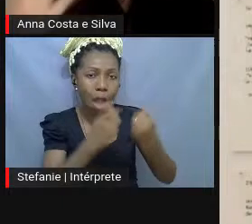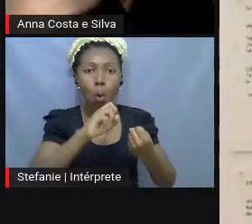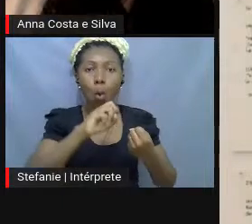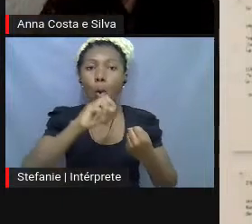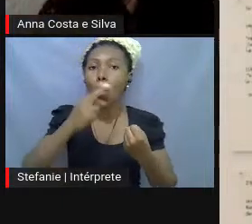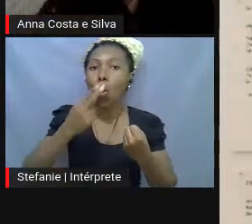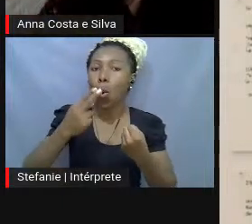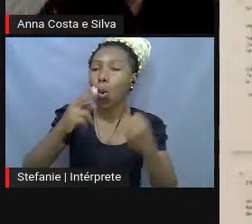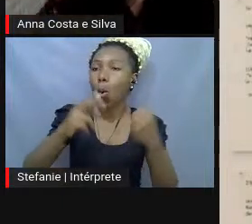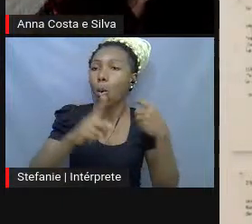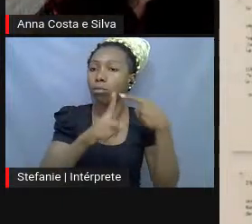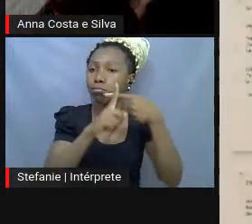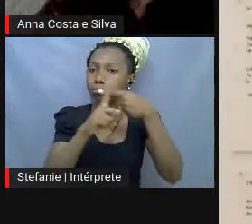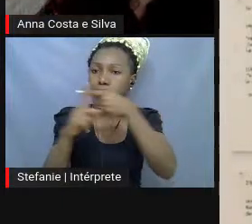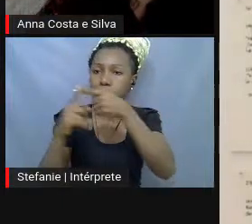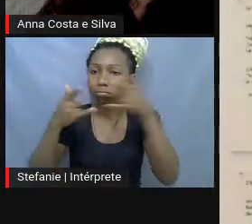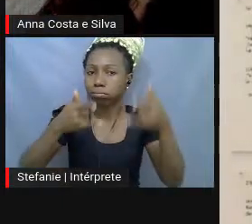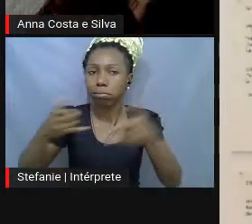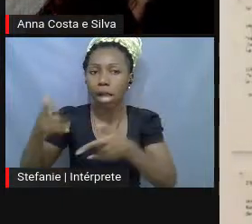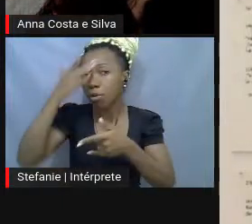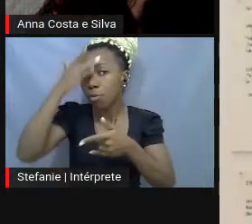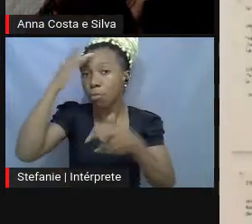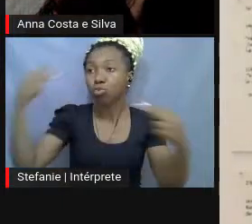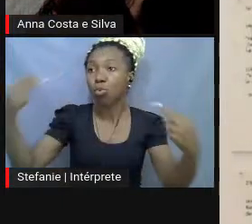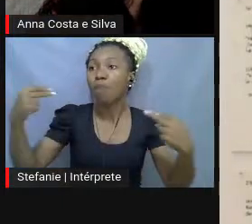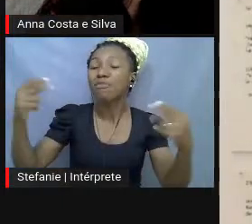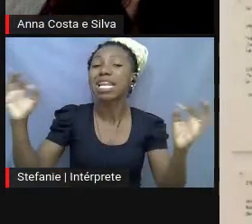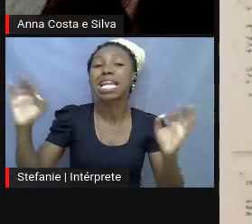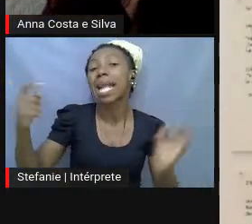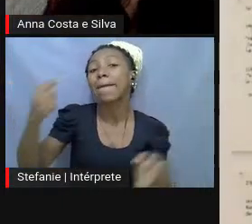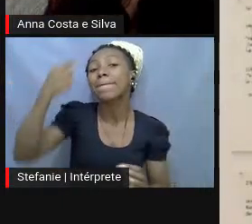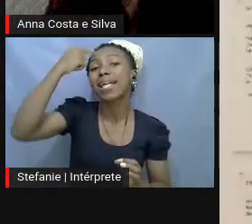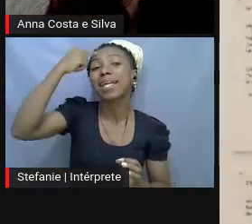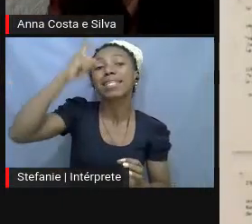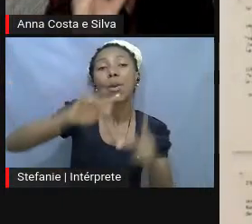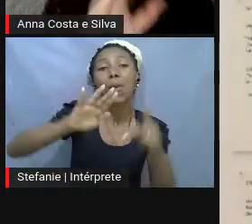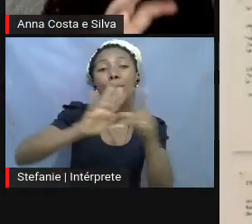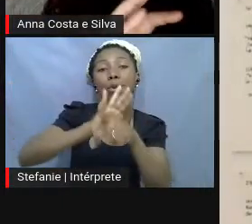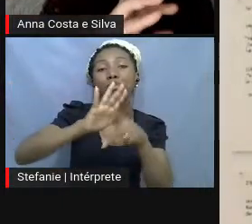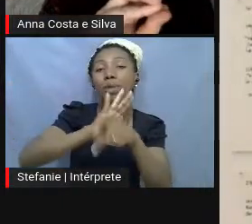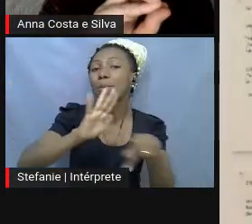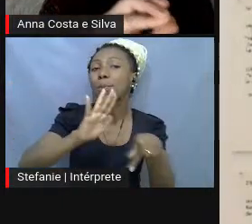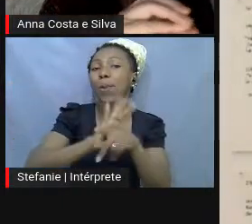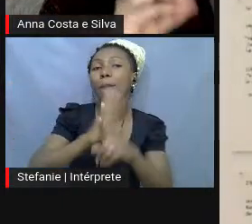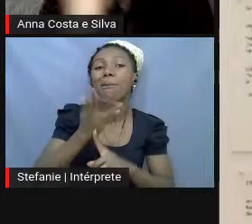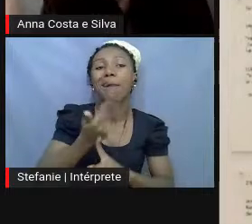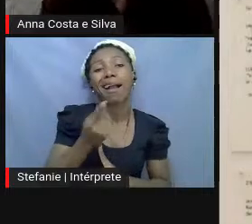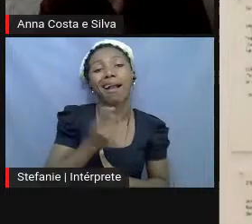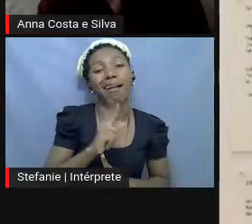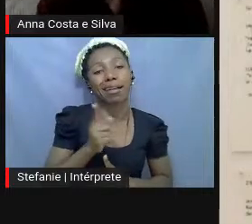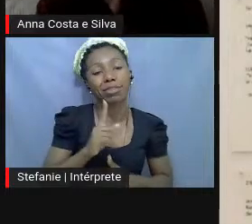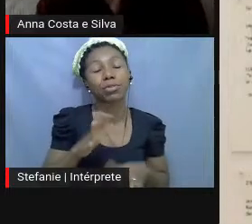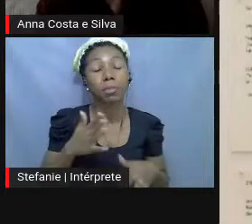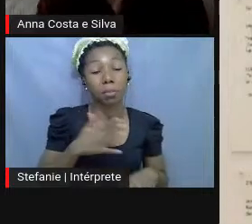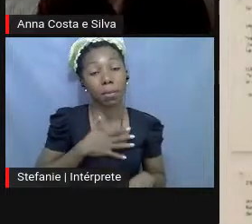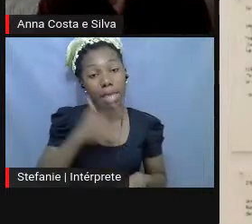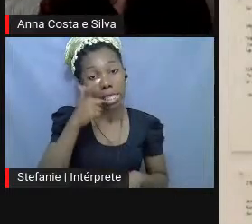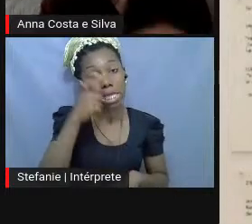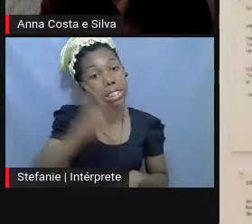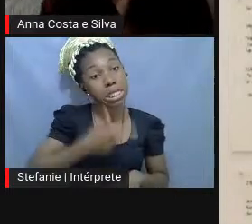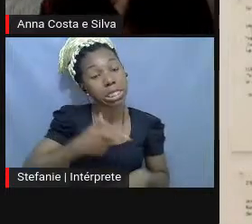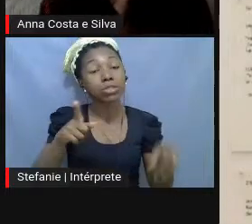tem um trabalho de arte ali acontecendo, né? E... Isso também me interessa. E me interessa também a transposição